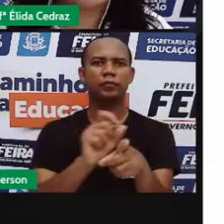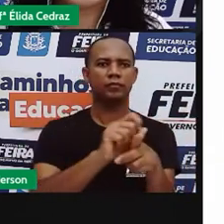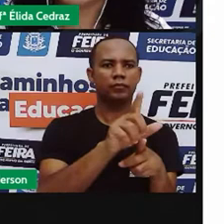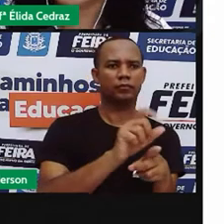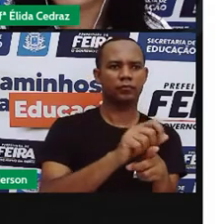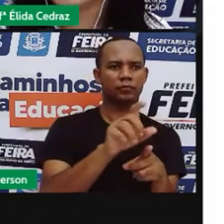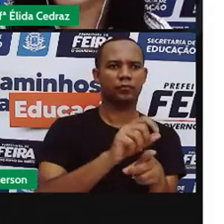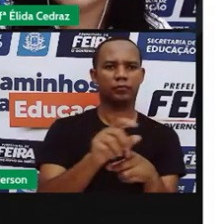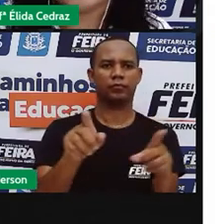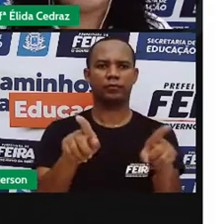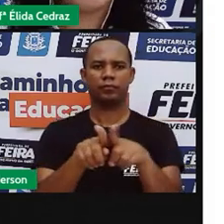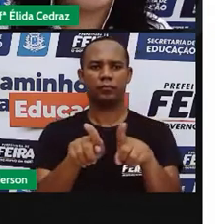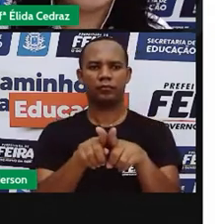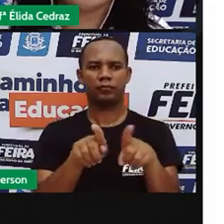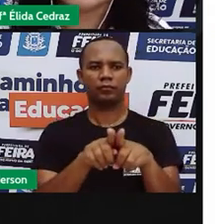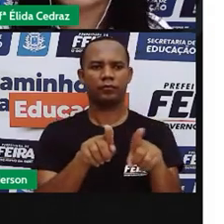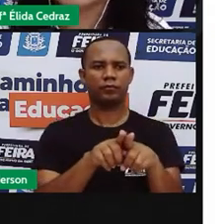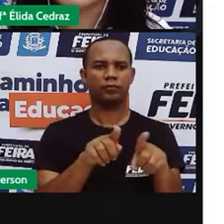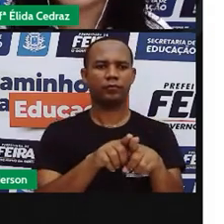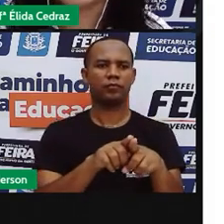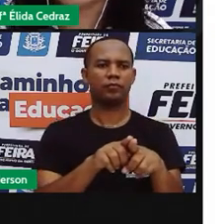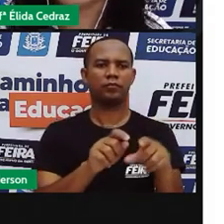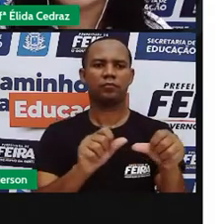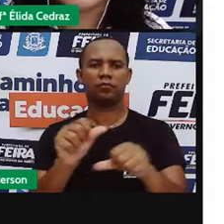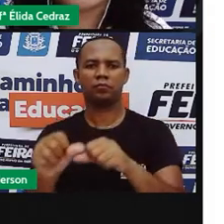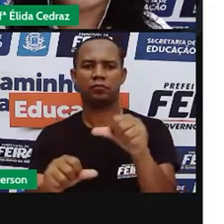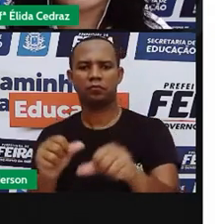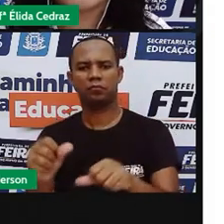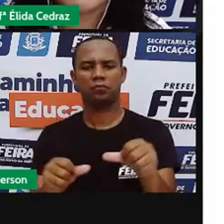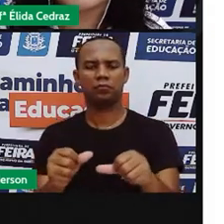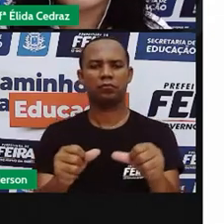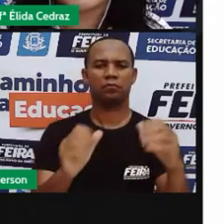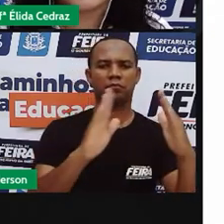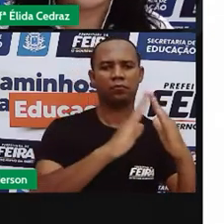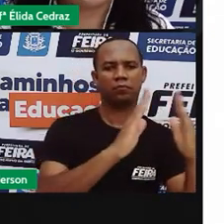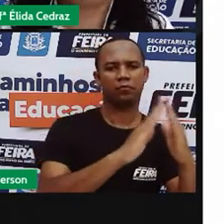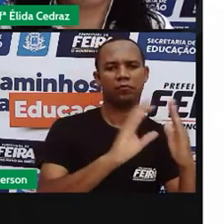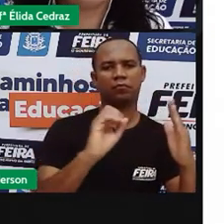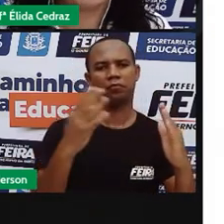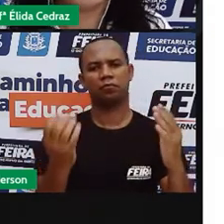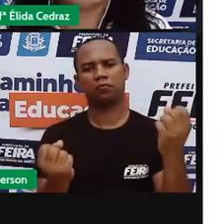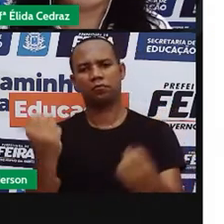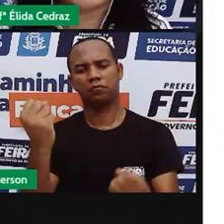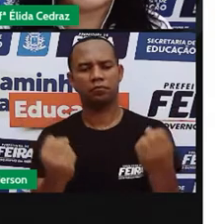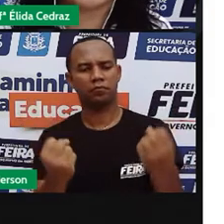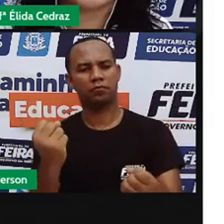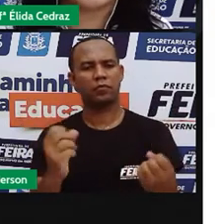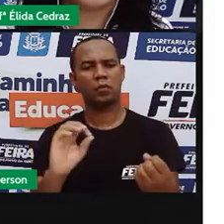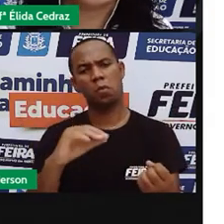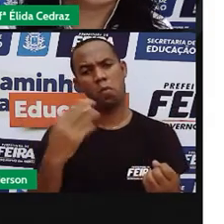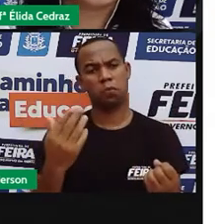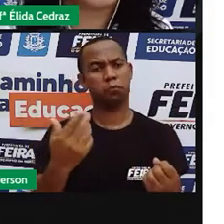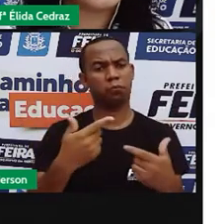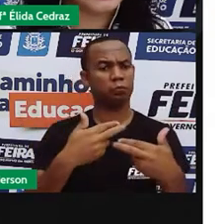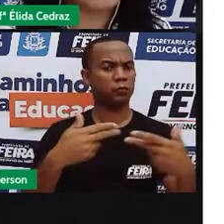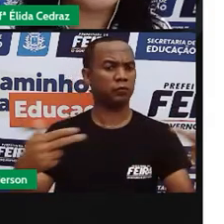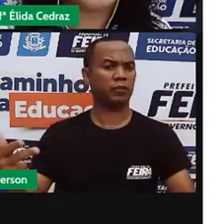ou mesmo trata de imóveis, veículos e outros bens, como também oferece